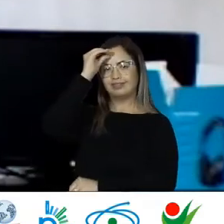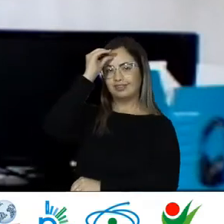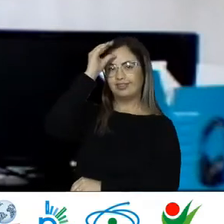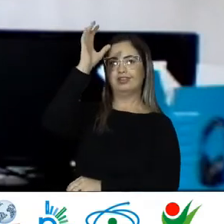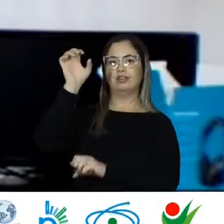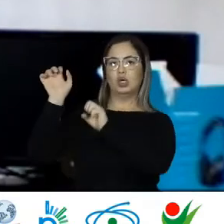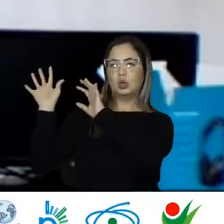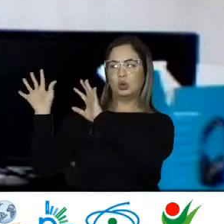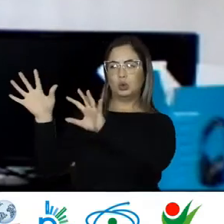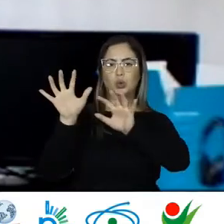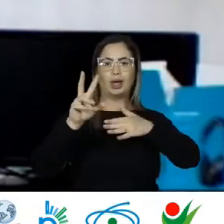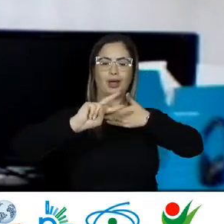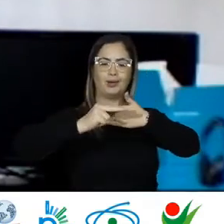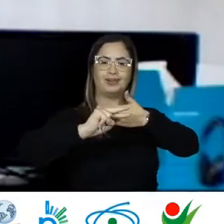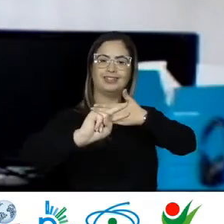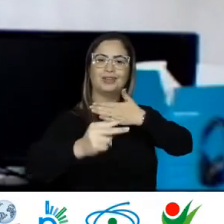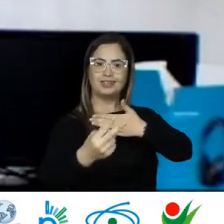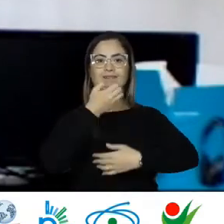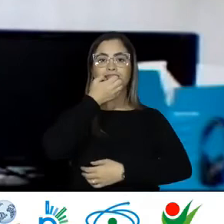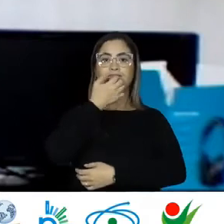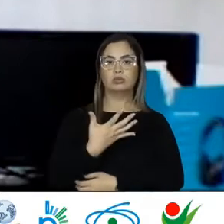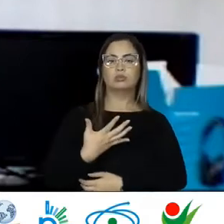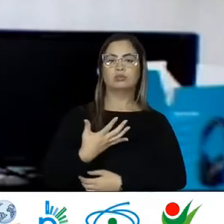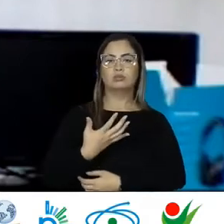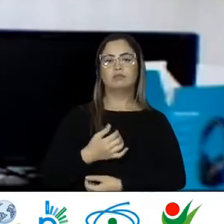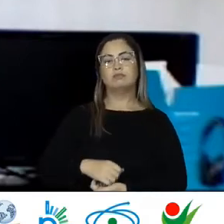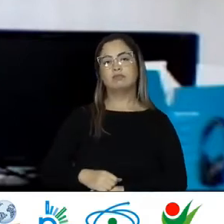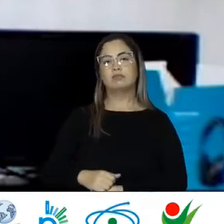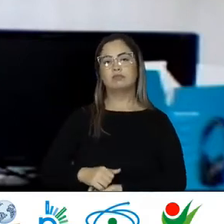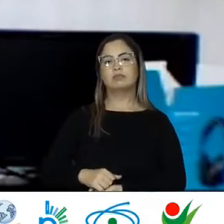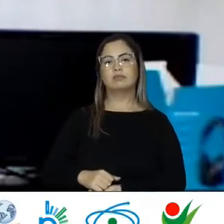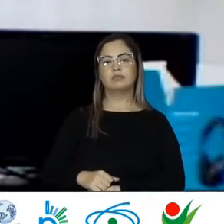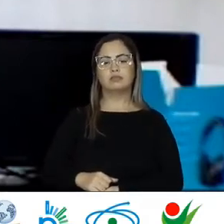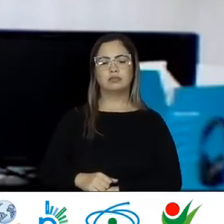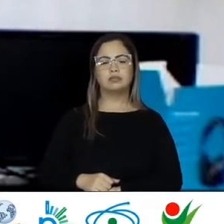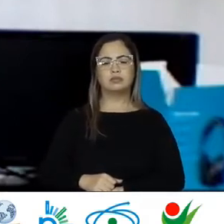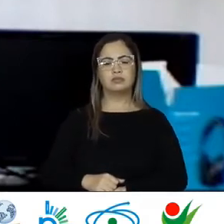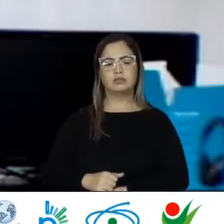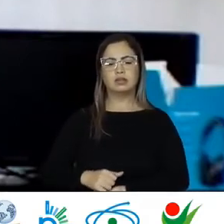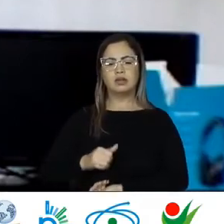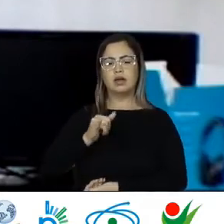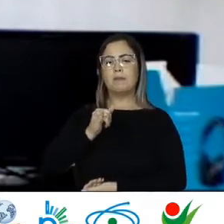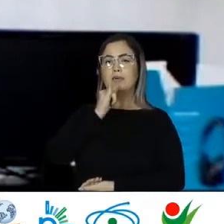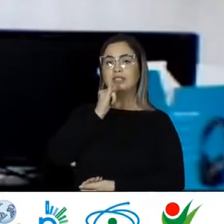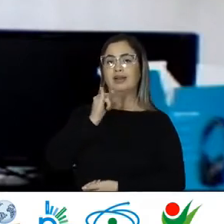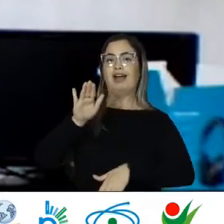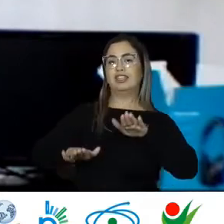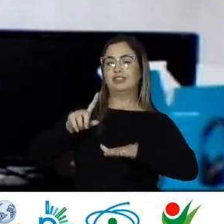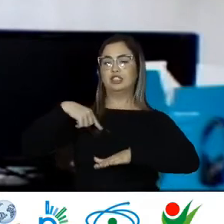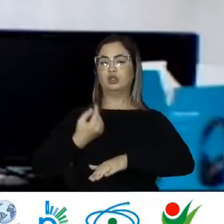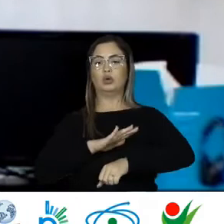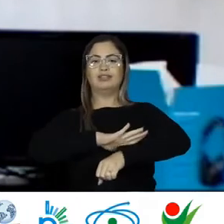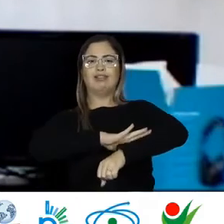Daquilo Para outra pessoa A gente não precisa Às vezes Viver uma situação De assim Para a gente Saber o quanto dói O quanto é